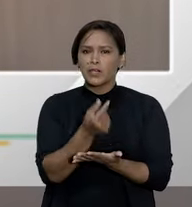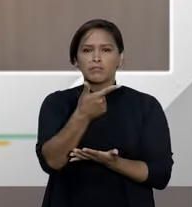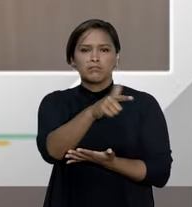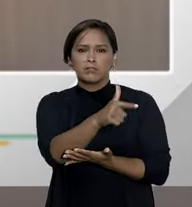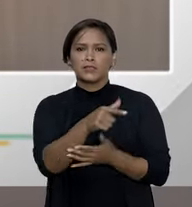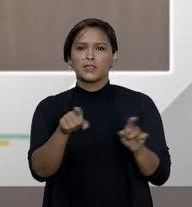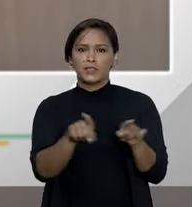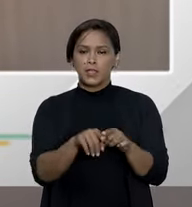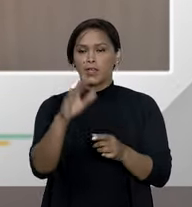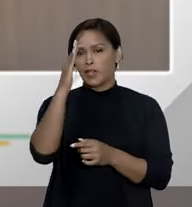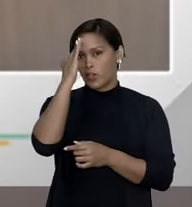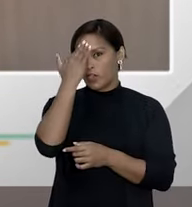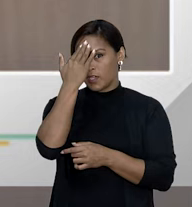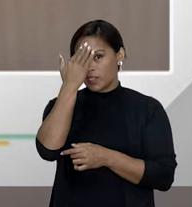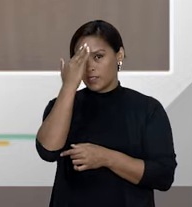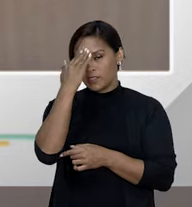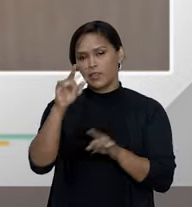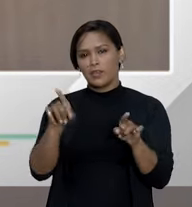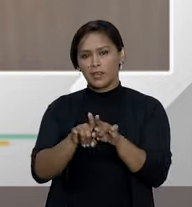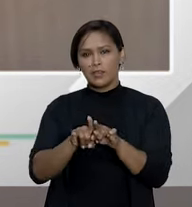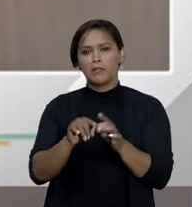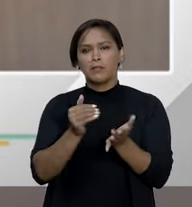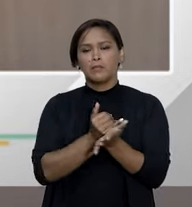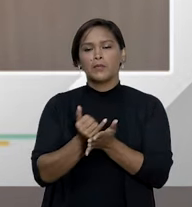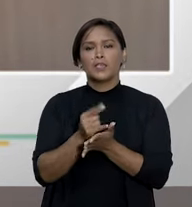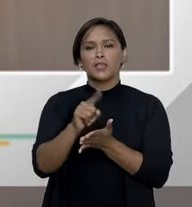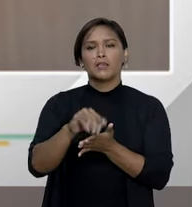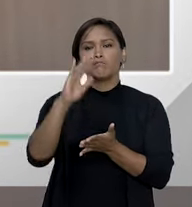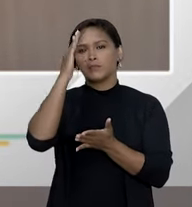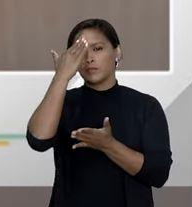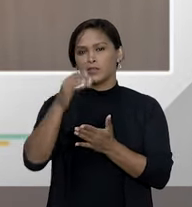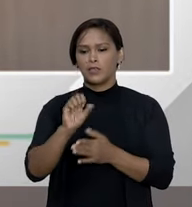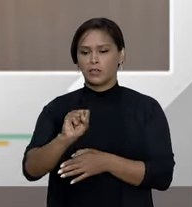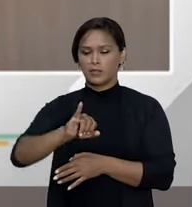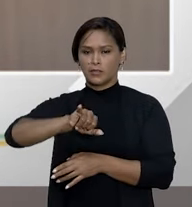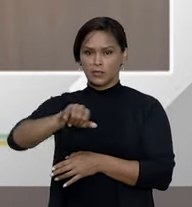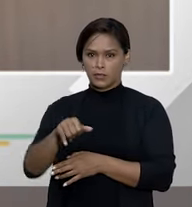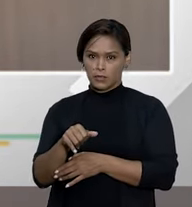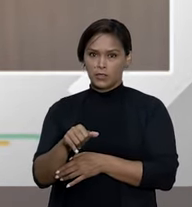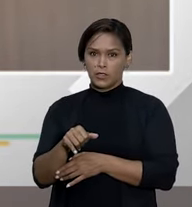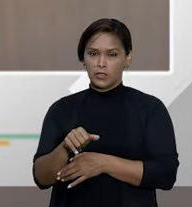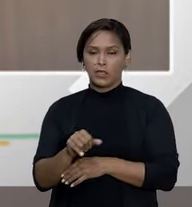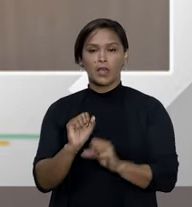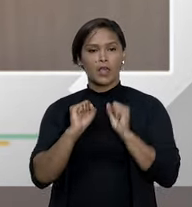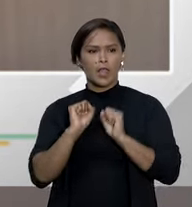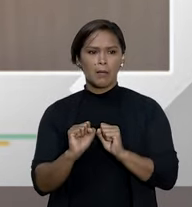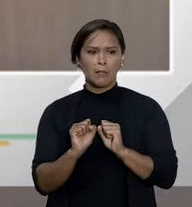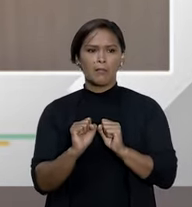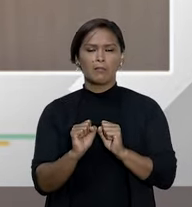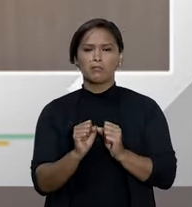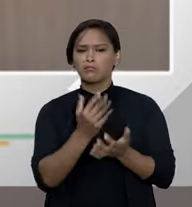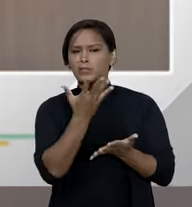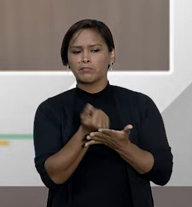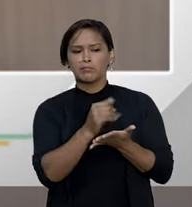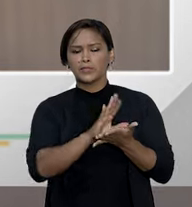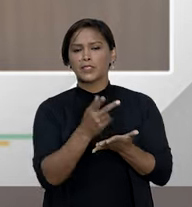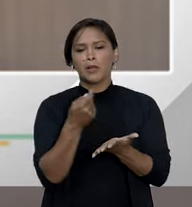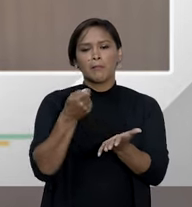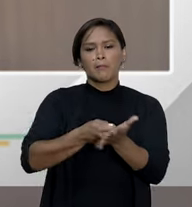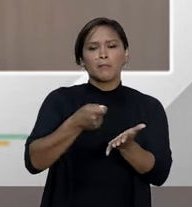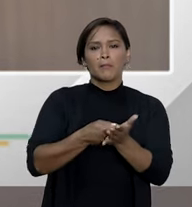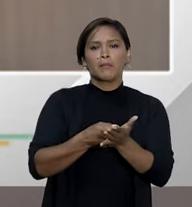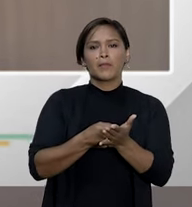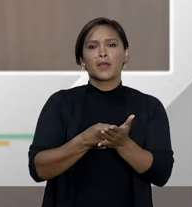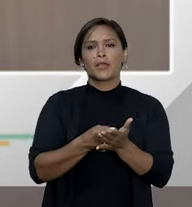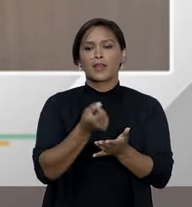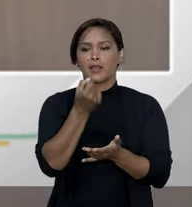modestamente inclusive na esteira de entendimento do Supério do Tribunal que ela pode recusar custear medicamento importado